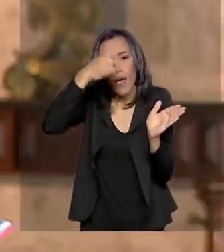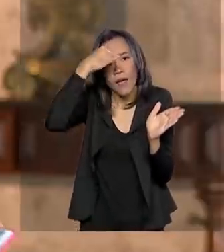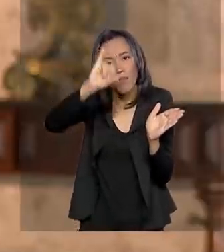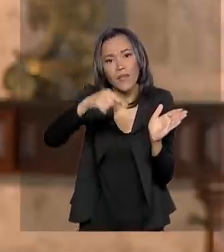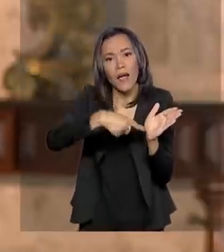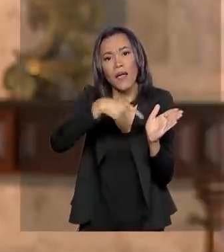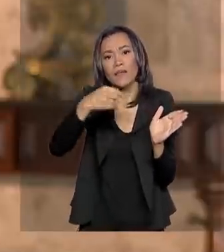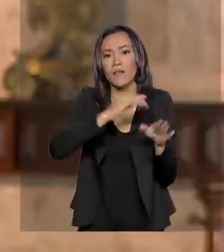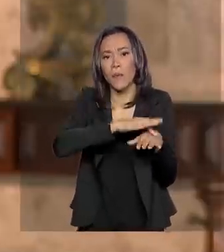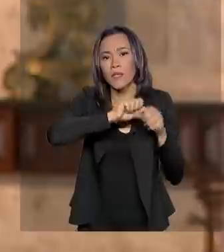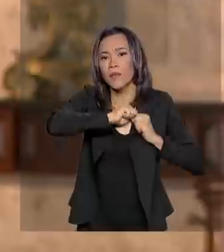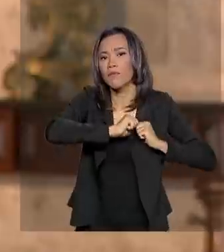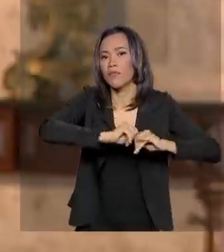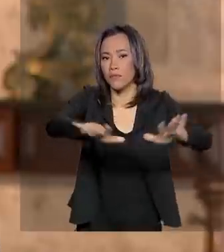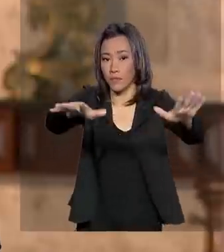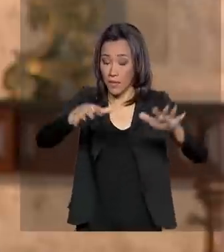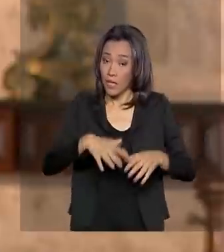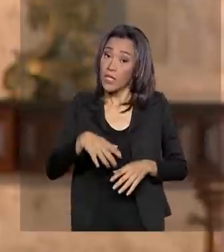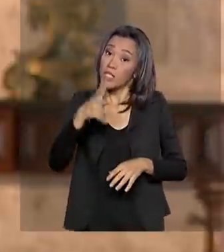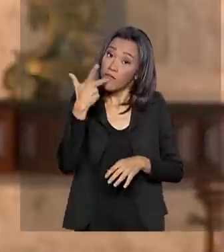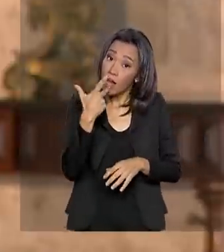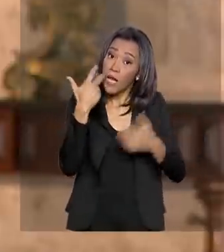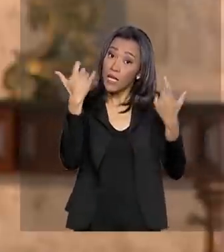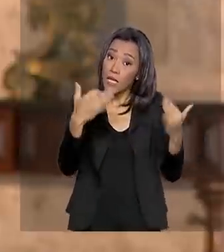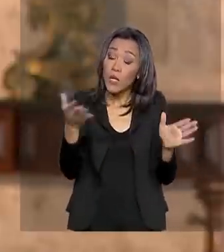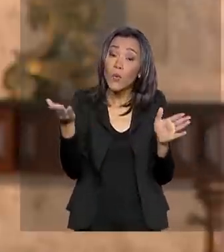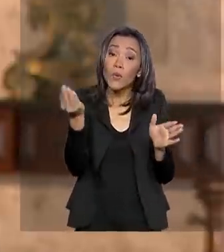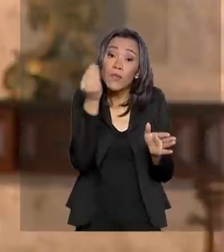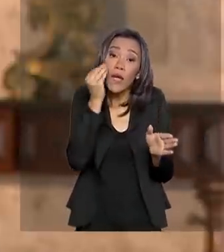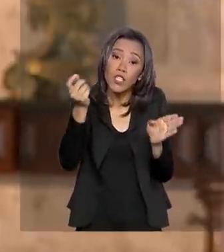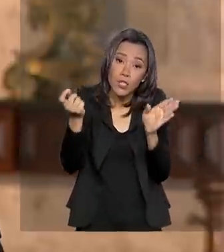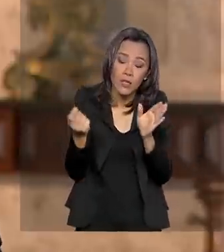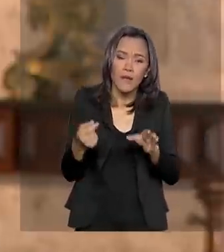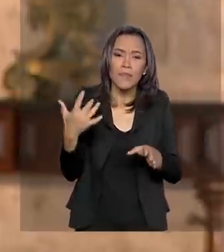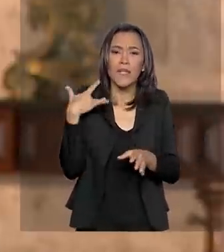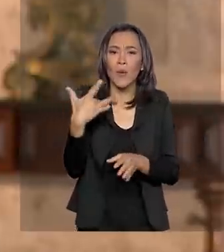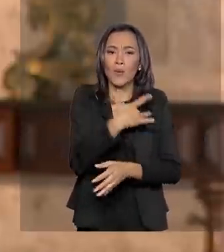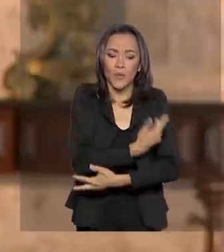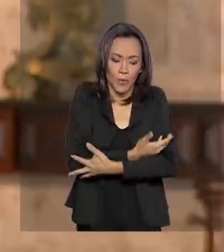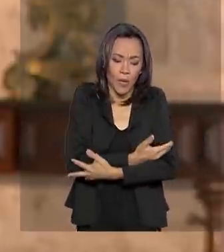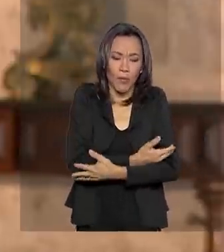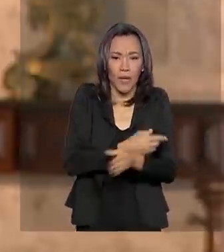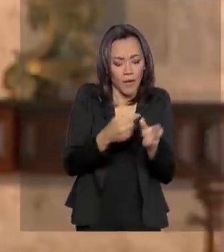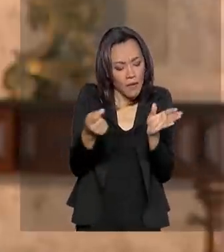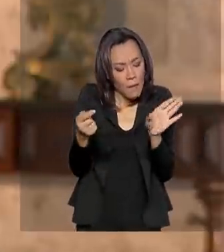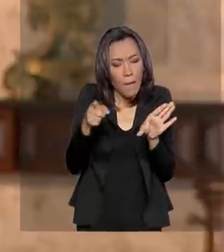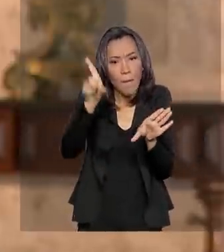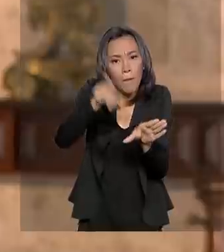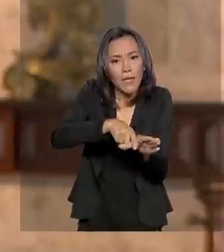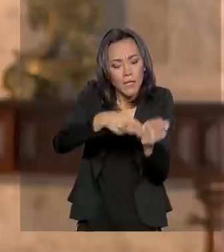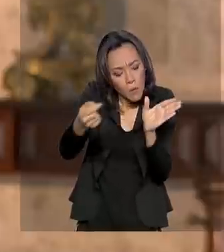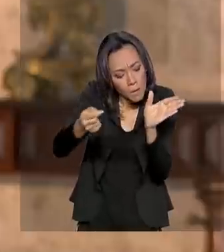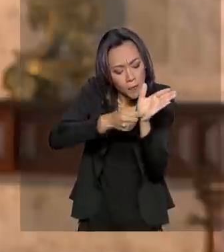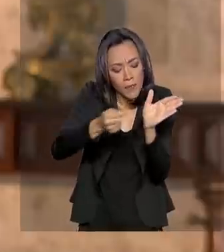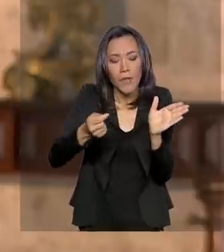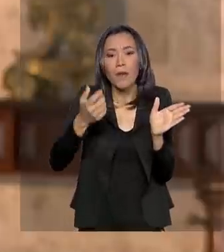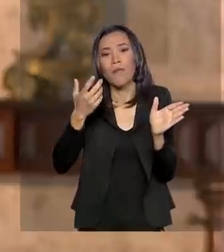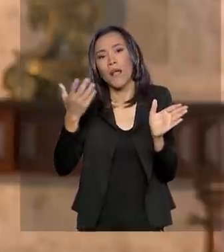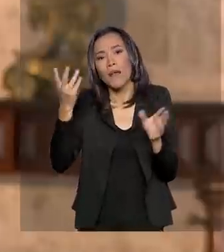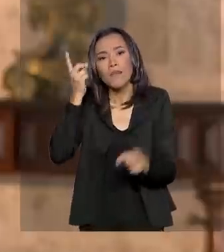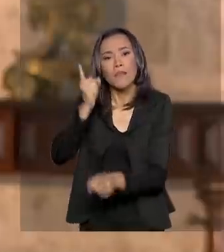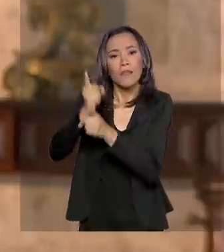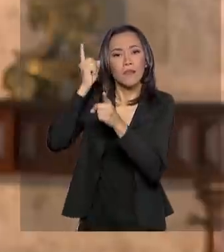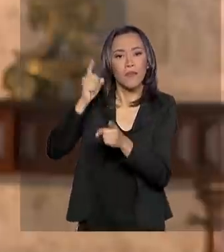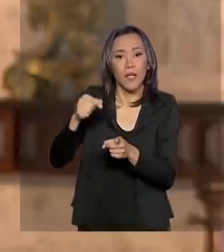doença. A gente lembra que o teste do pezinho é importantíssimo para a saúde dos bebês, porque além da toxoplasmose também ajuda a evitar